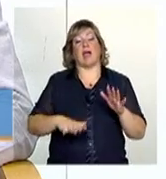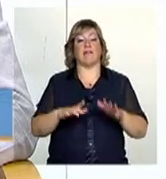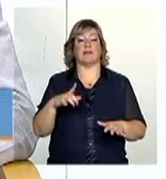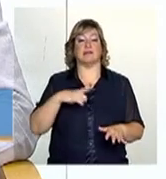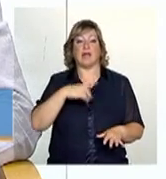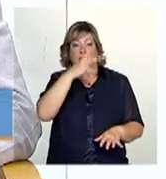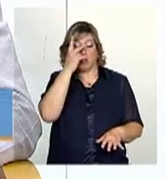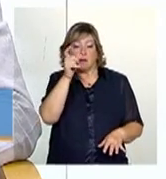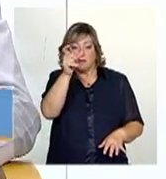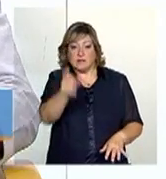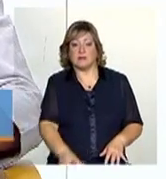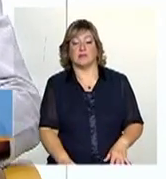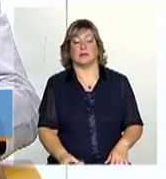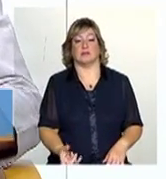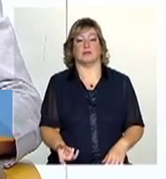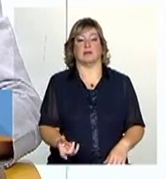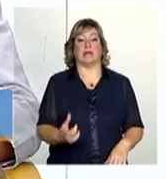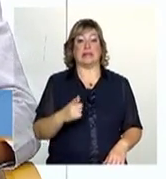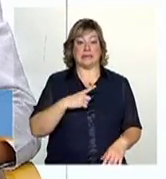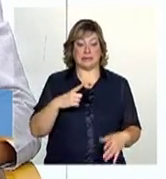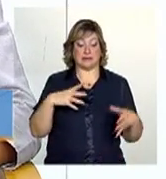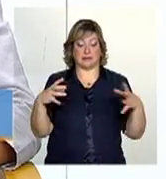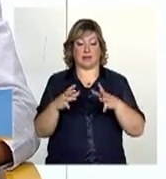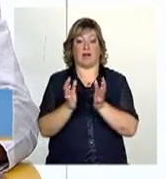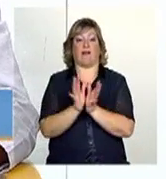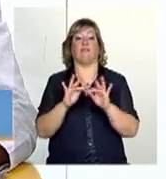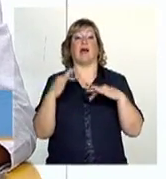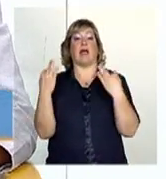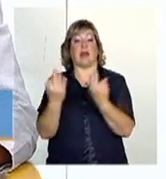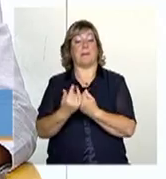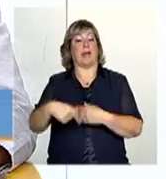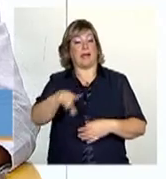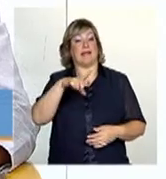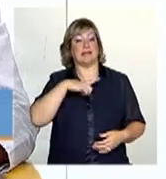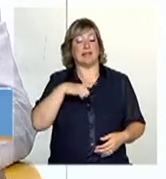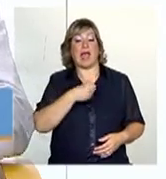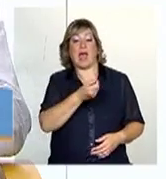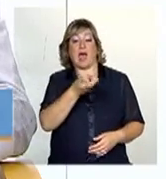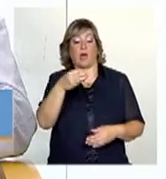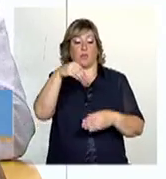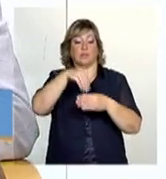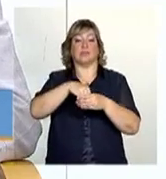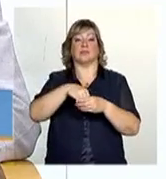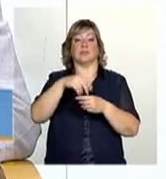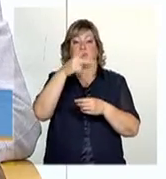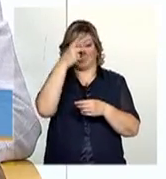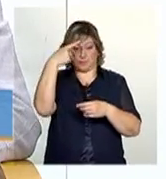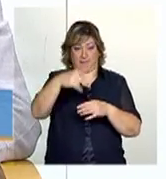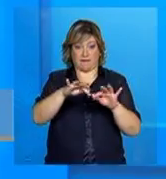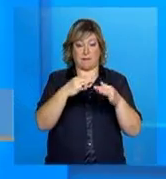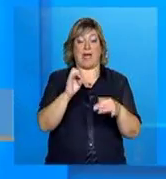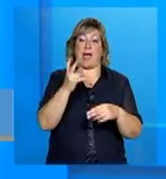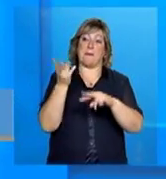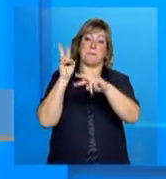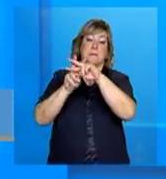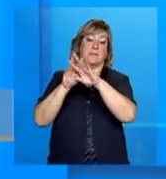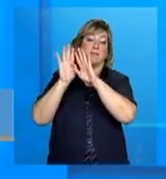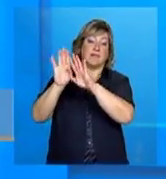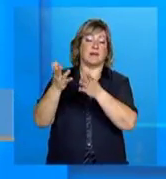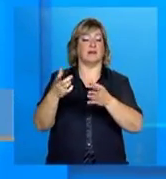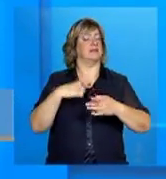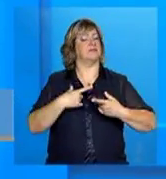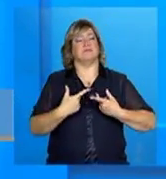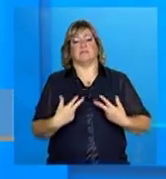pessoas que compõem família, que possuem algum membro no sistema carcerário, enfim. Então, vamos pegar